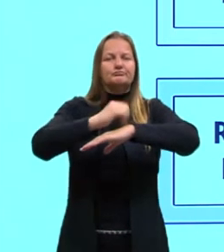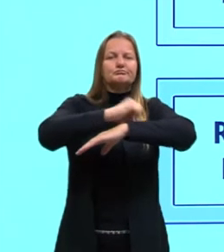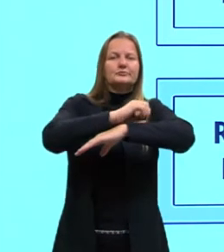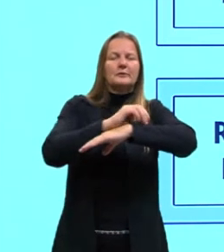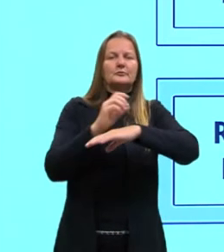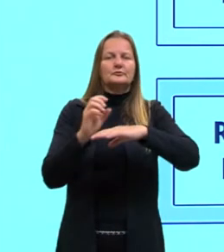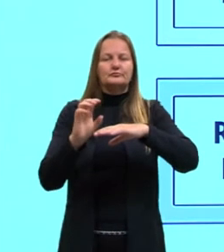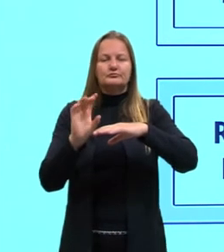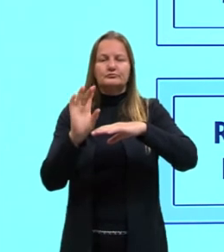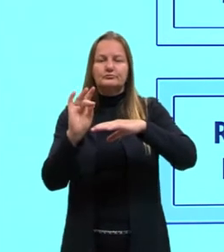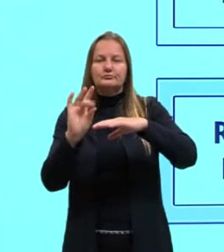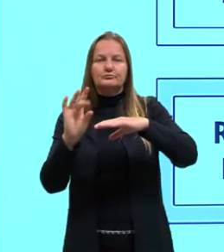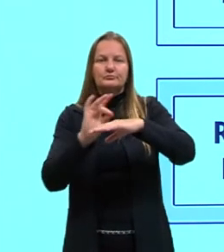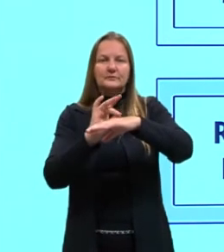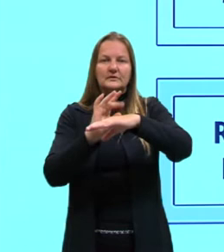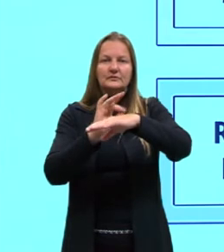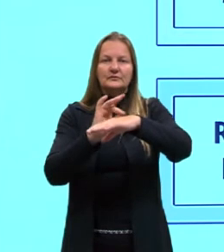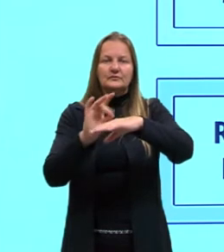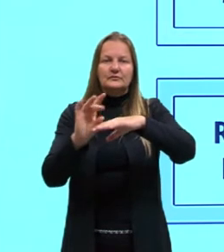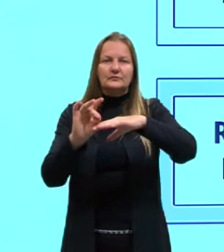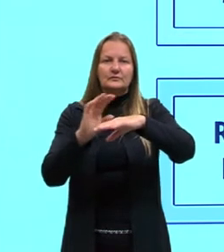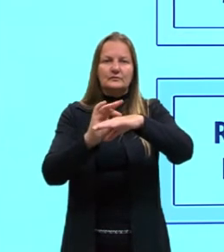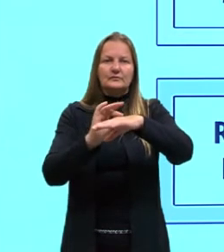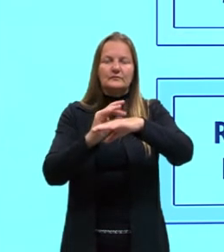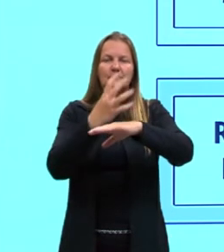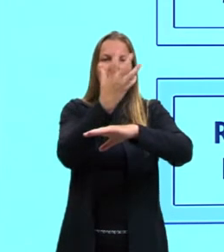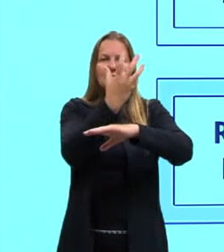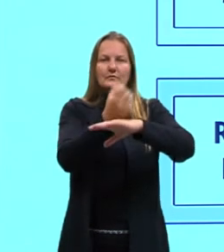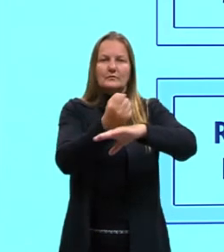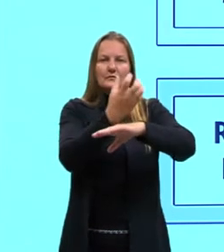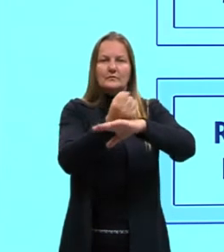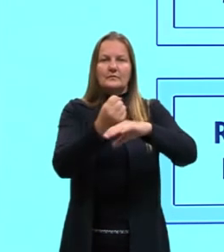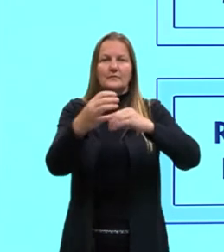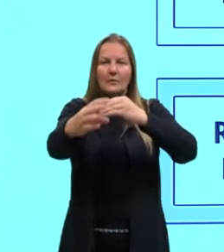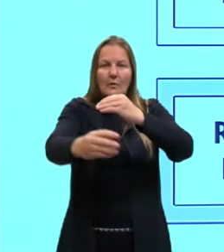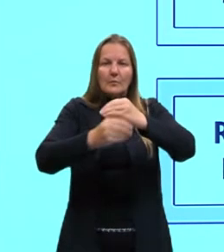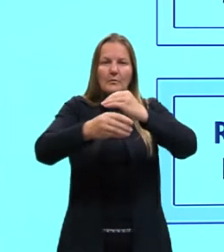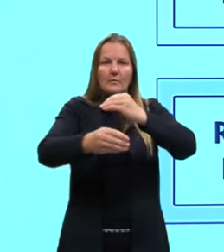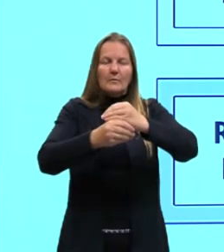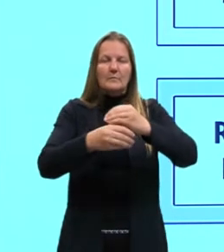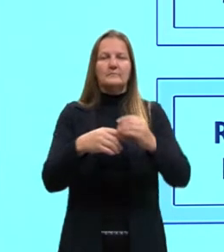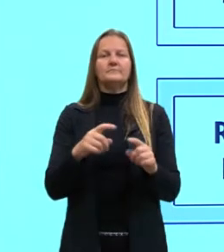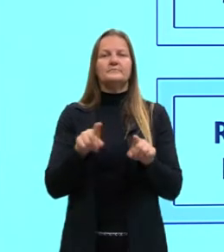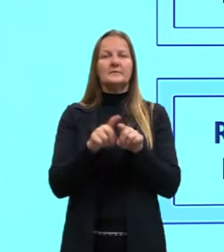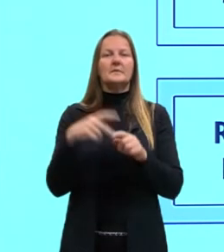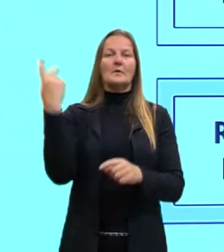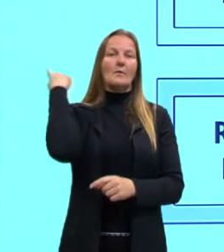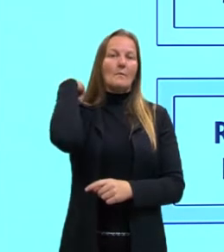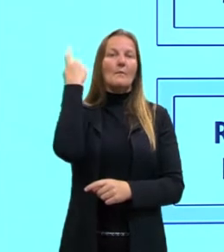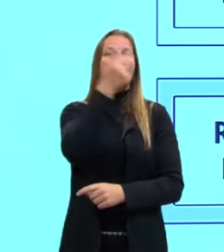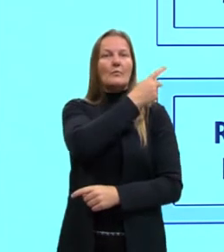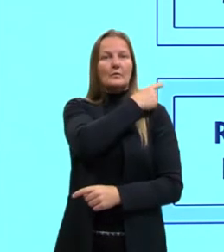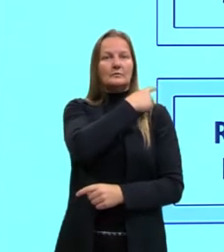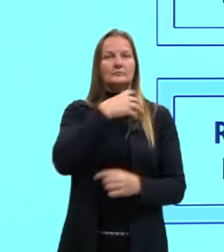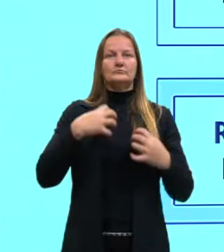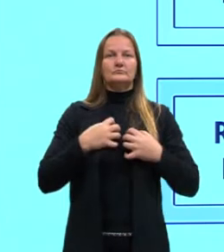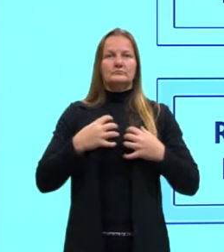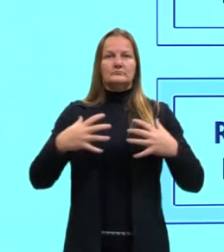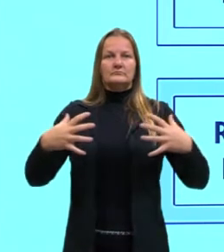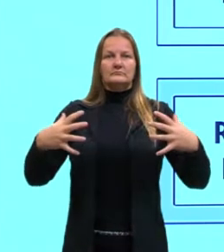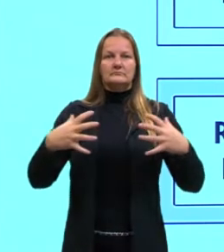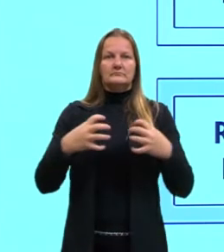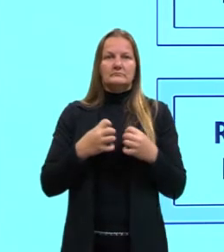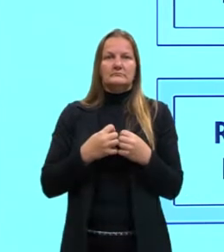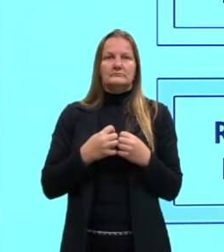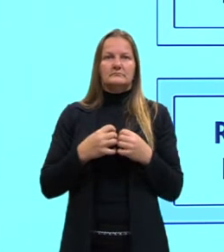Em alguns animais, vai complementar a respiração pulmonar. A respiração pulmonar, né? Que é a